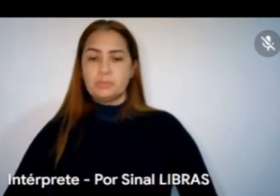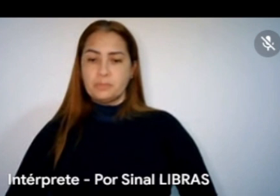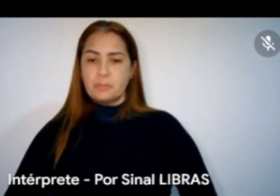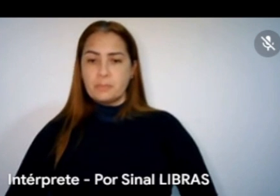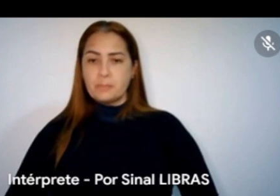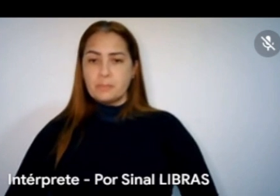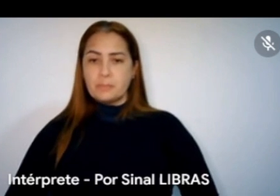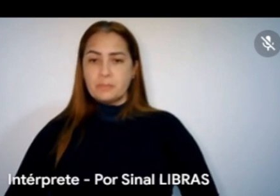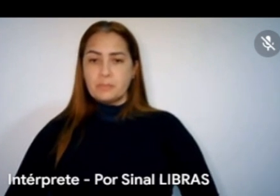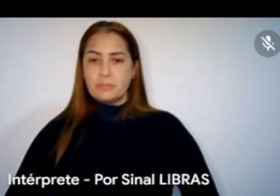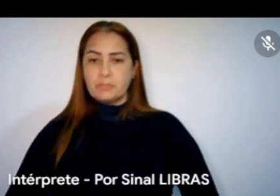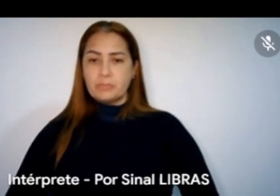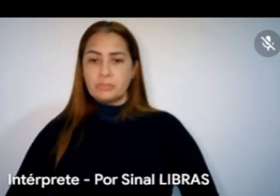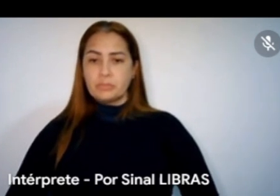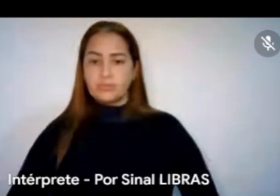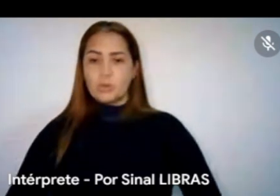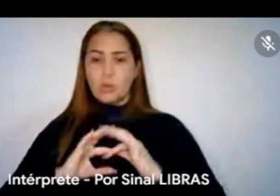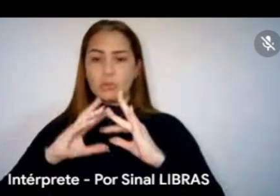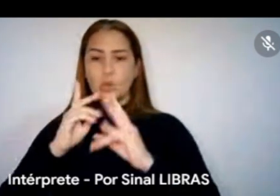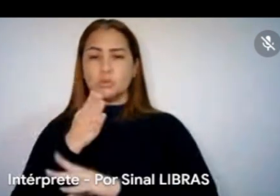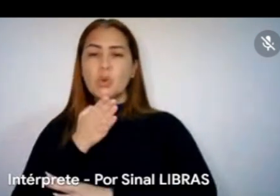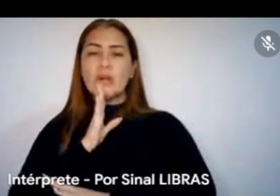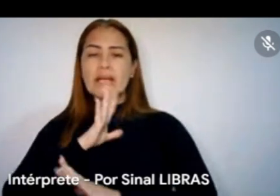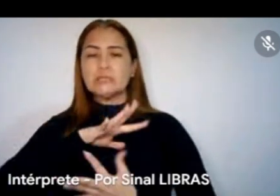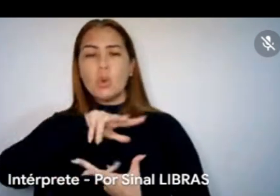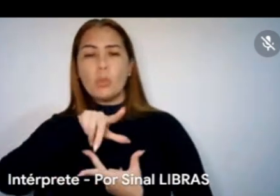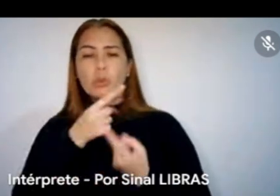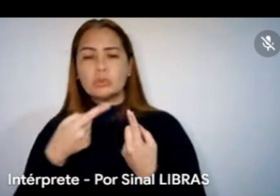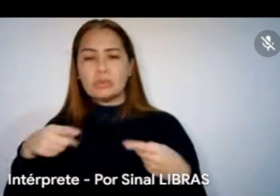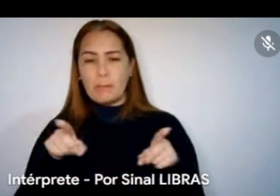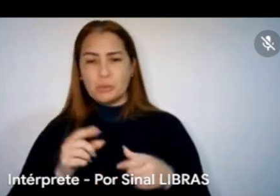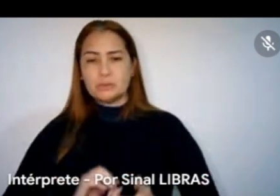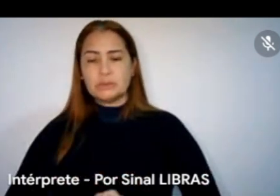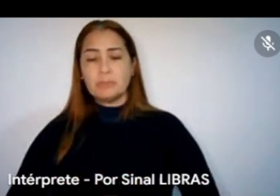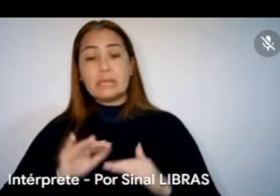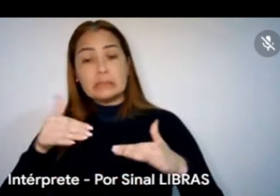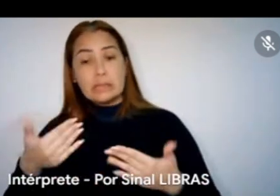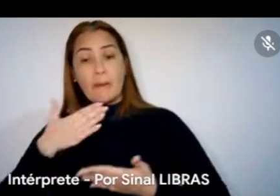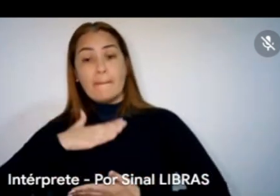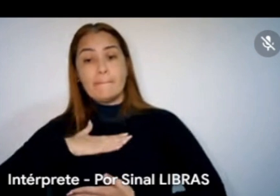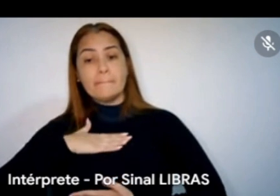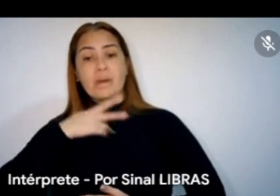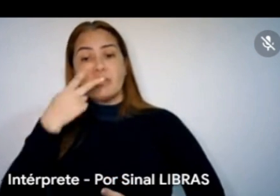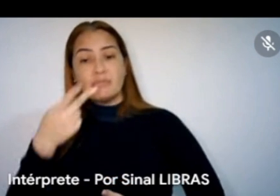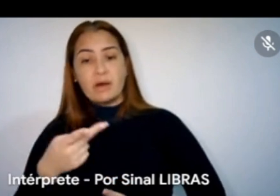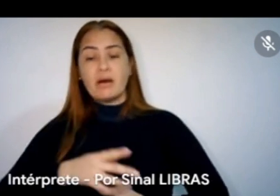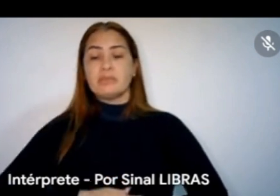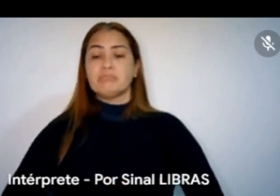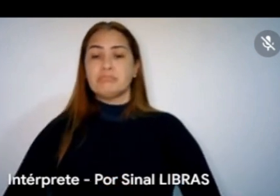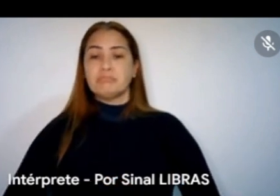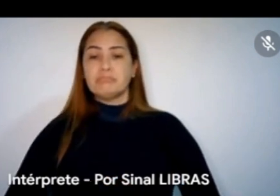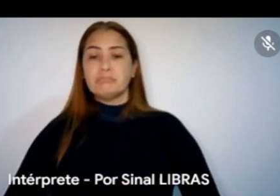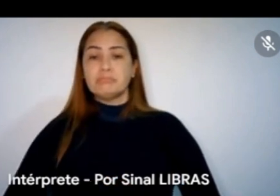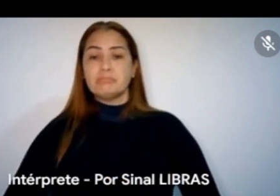conhecido aí no mundo da música como Chico e pouco e tal. A minha contribuição para a escuta seria sobre